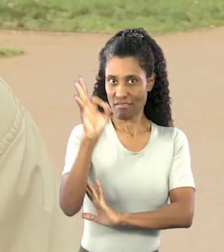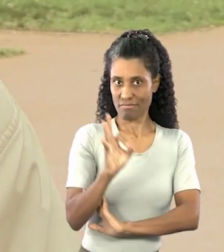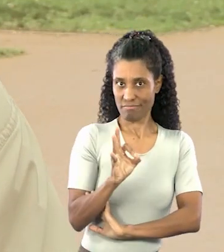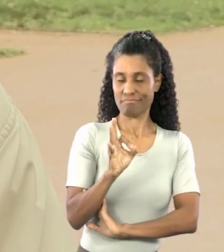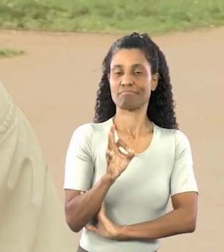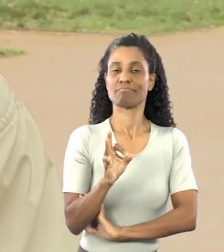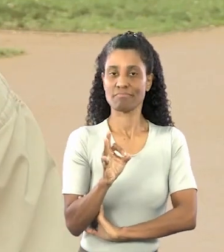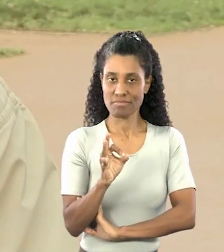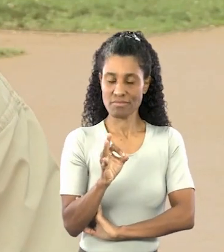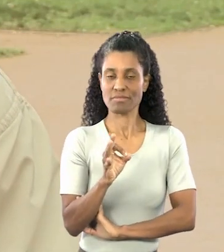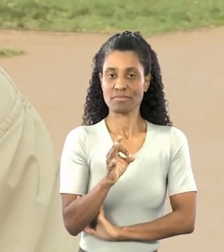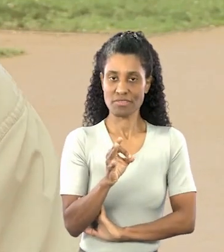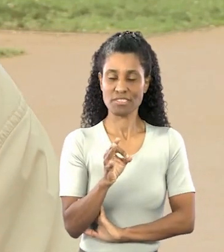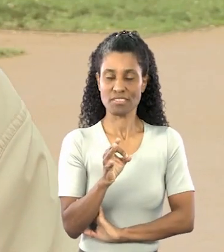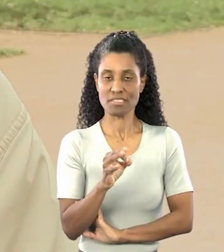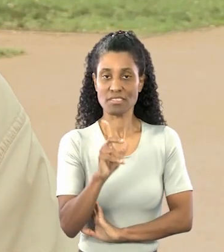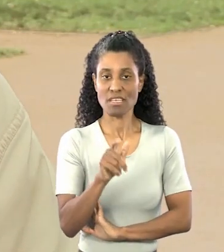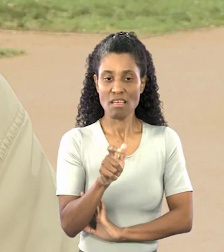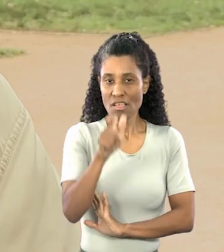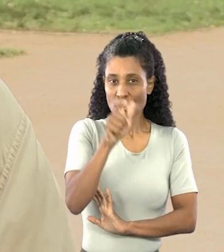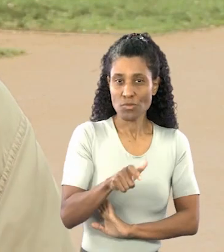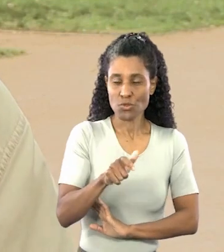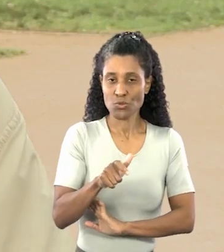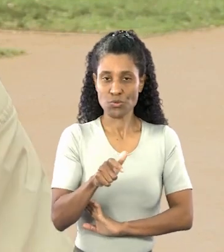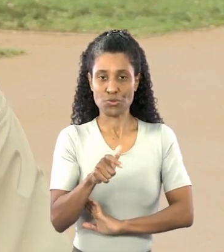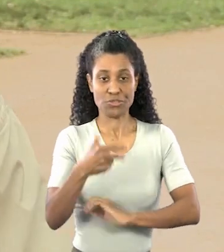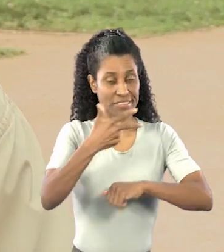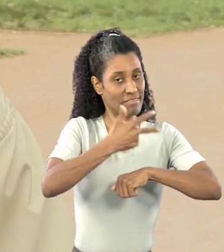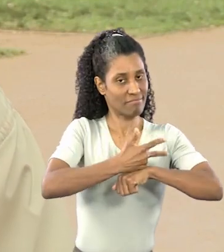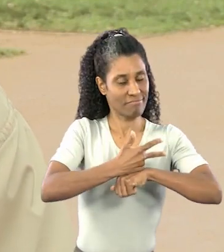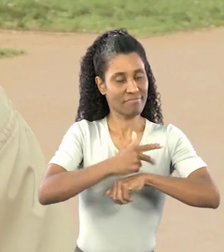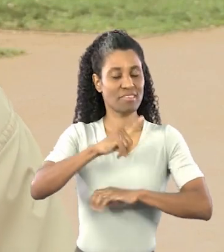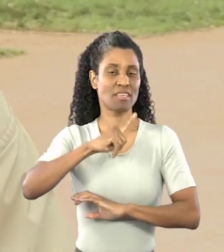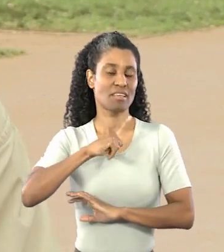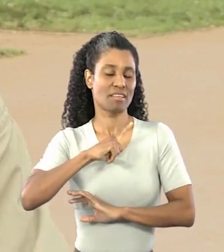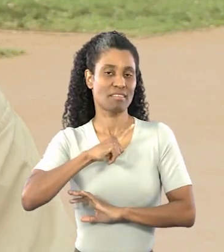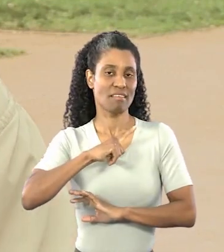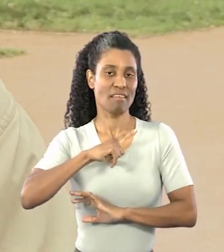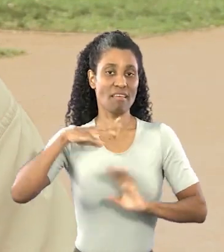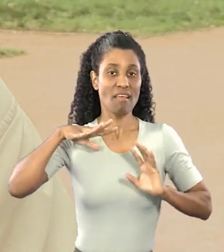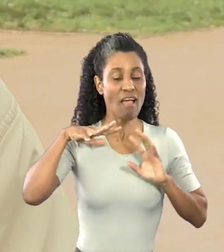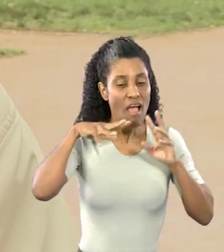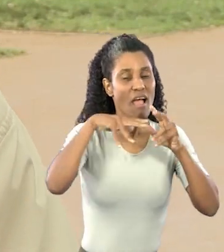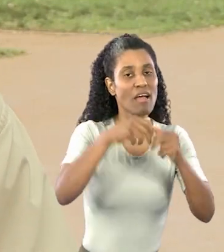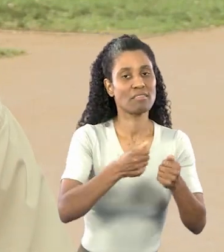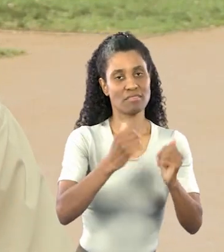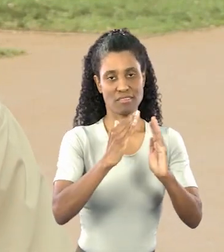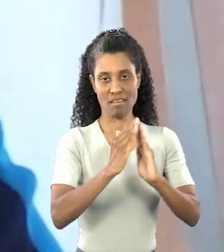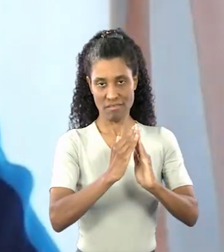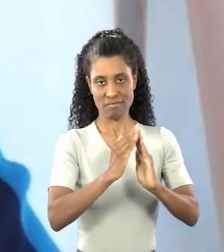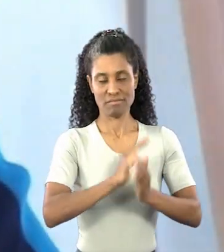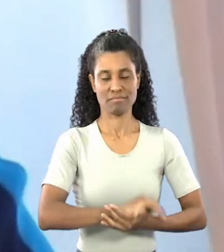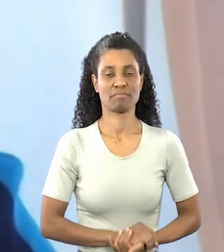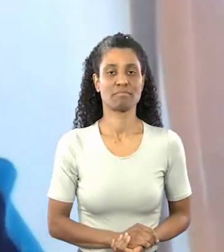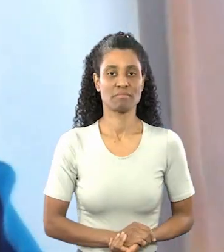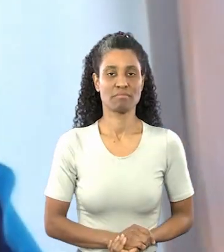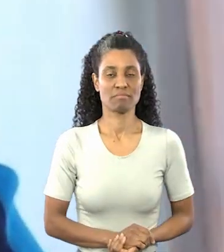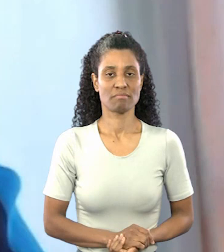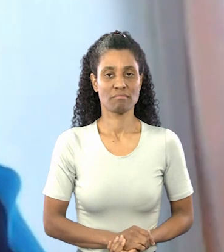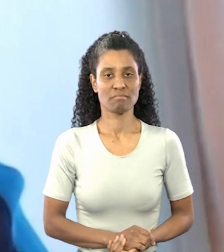30% dos lares formados por pessoas na terceira idade têm animais de estimação. Está